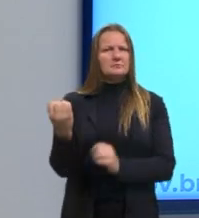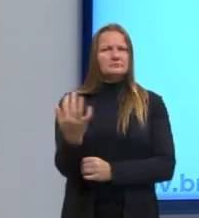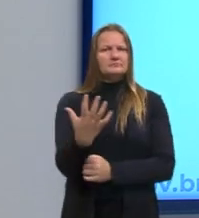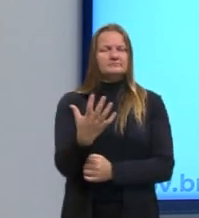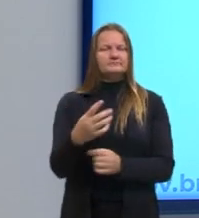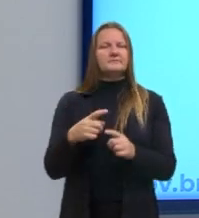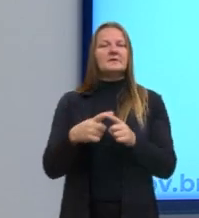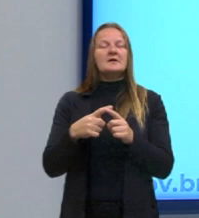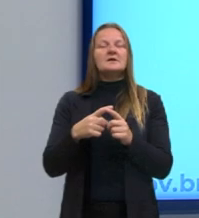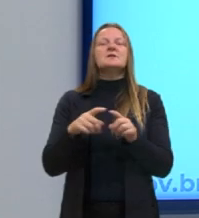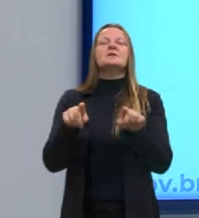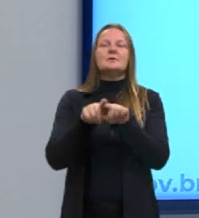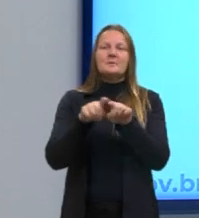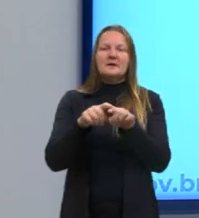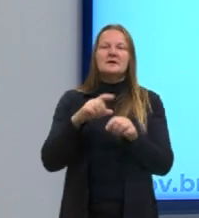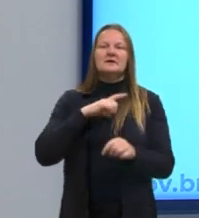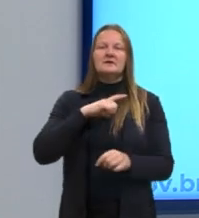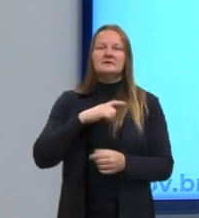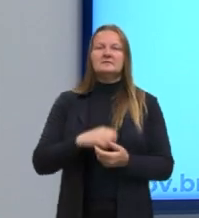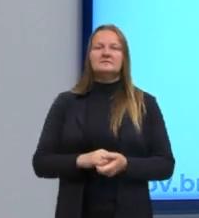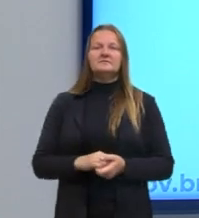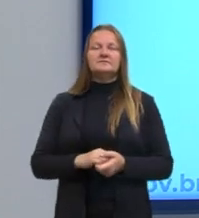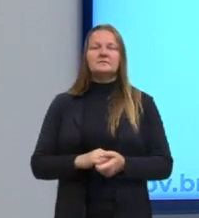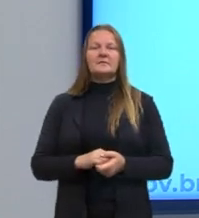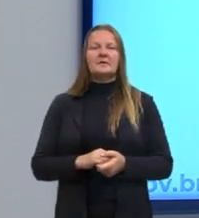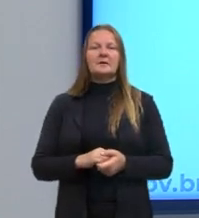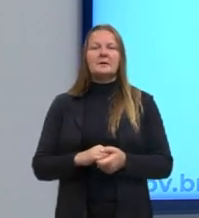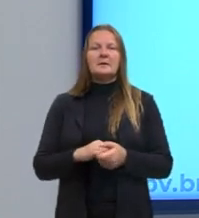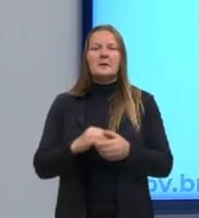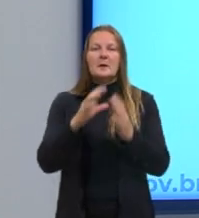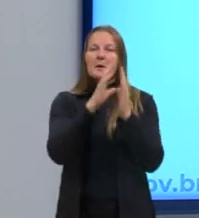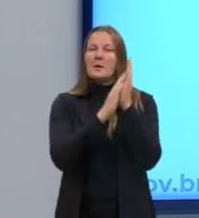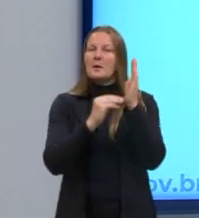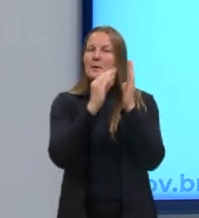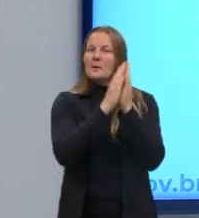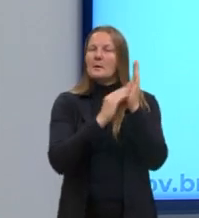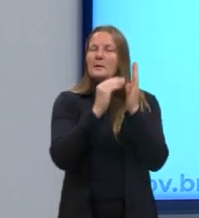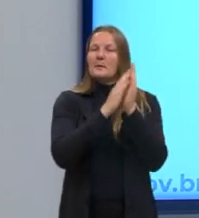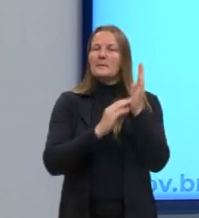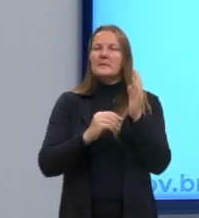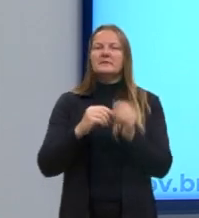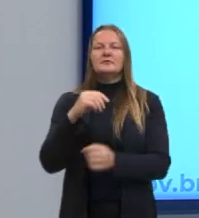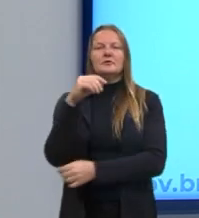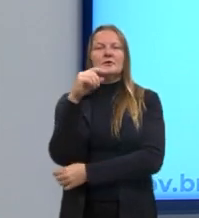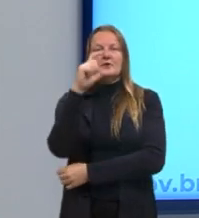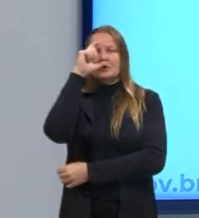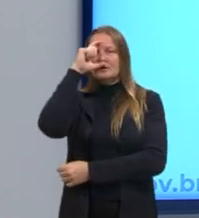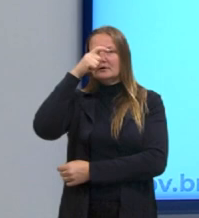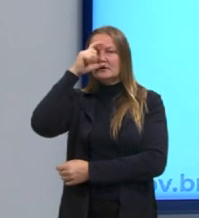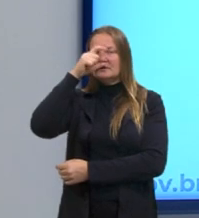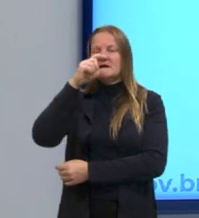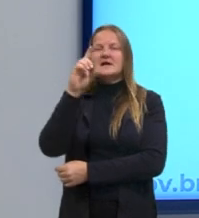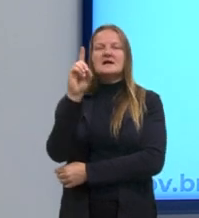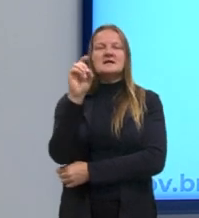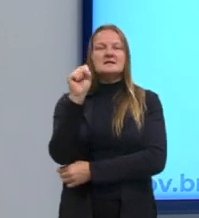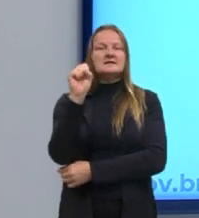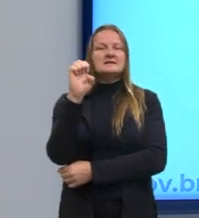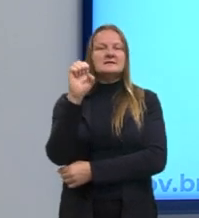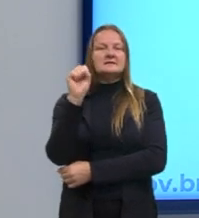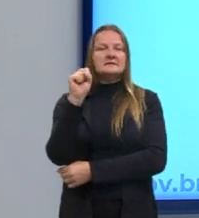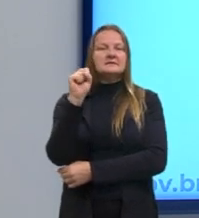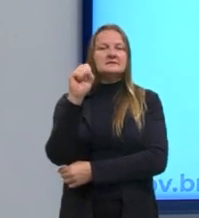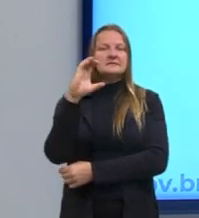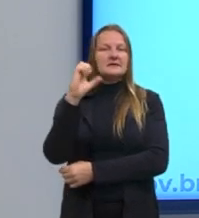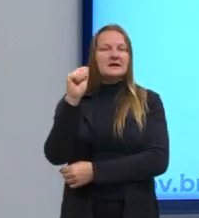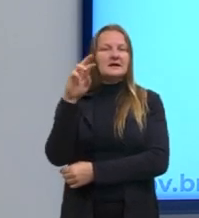E entre esses camaradas, nós já vimos também o método cartesiano, do Penso Logo Existo, do francês René Descartes, onde, então, a razão,